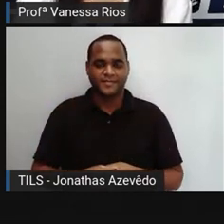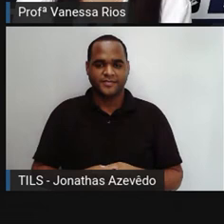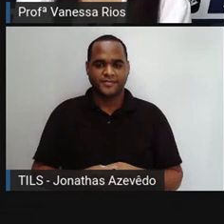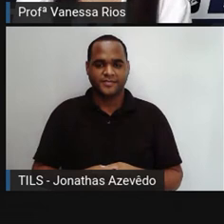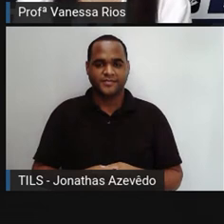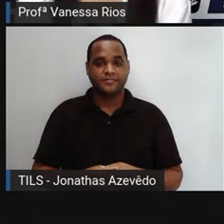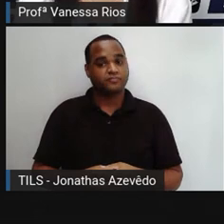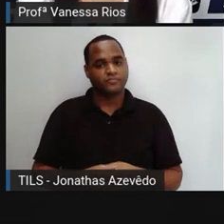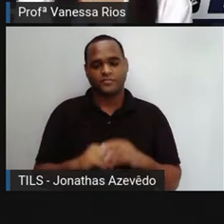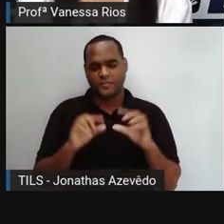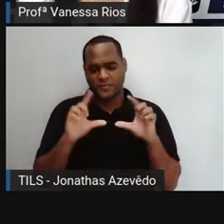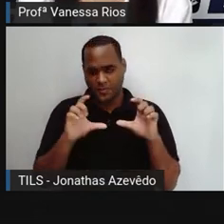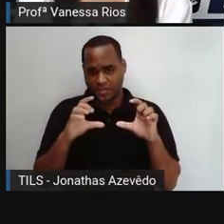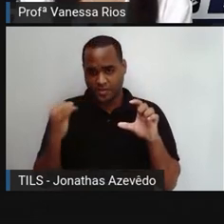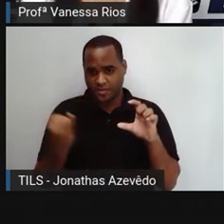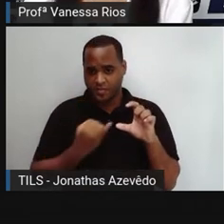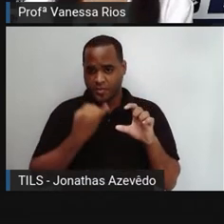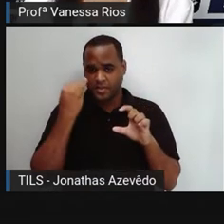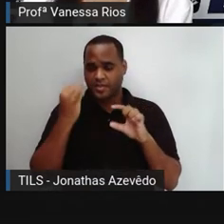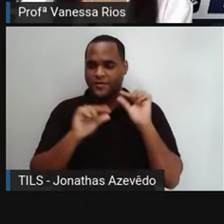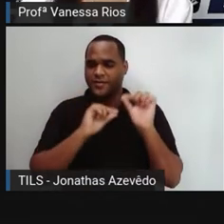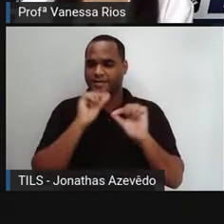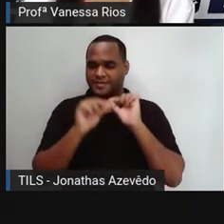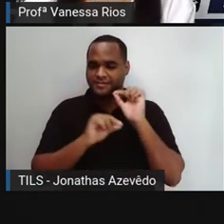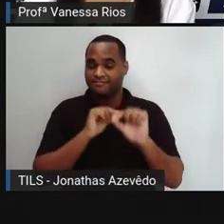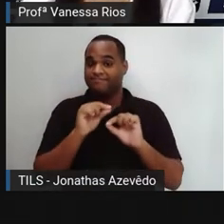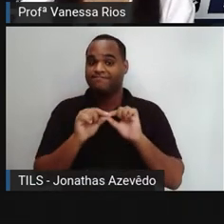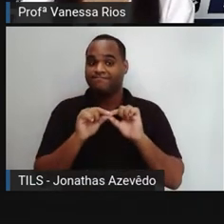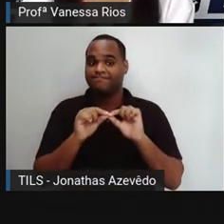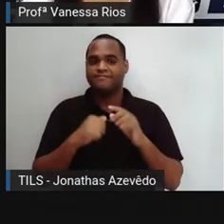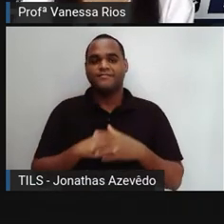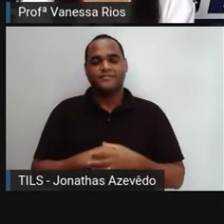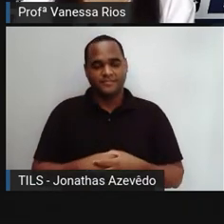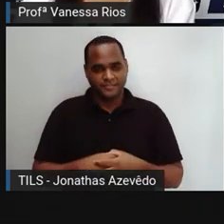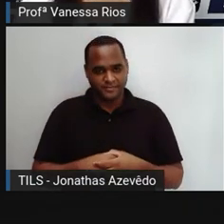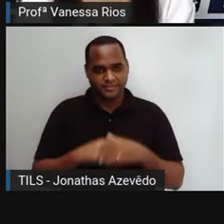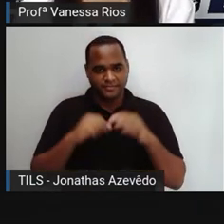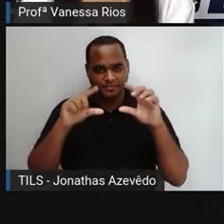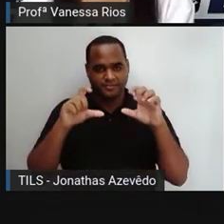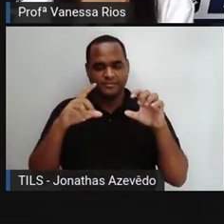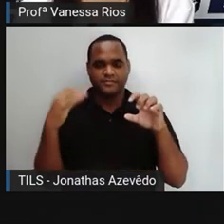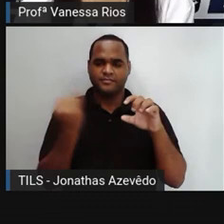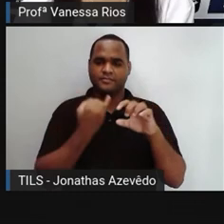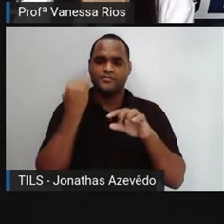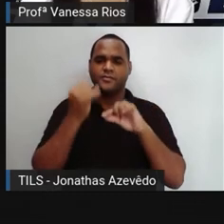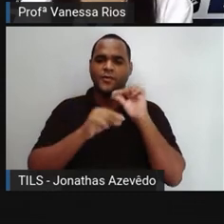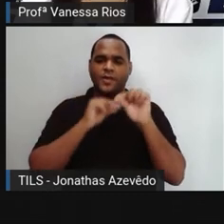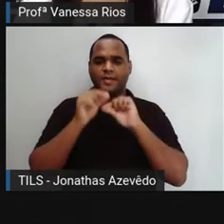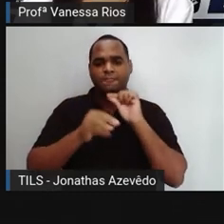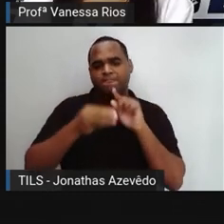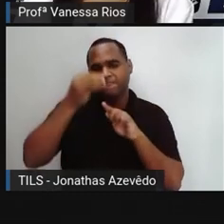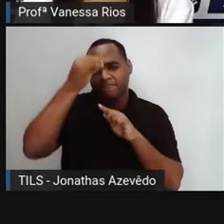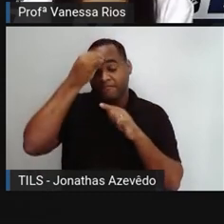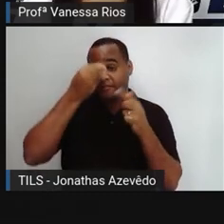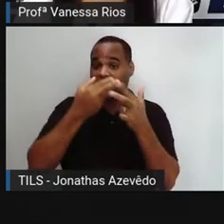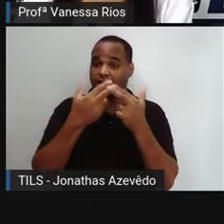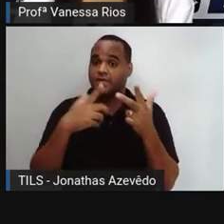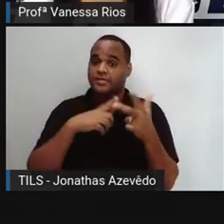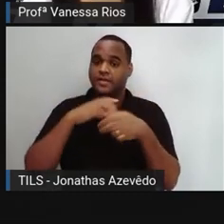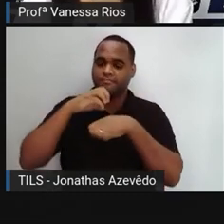E por que a fotografia é tão importante, não é? A fotografia, é capaz de registrar muitas